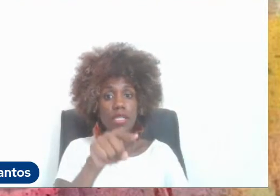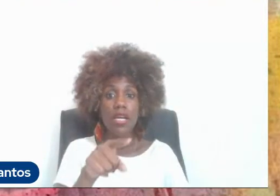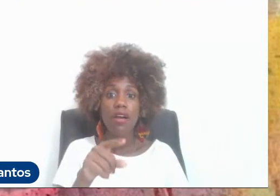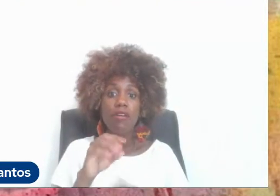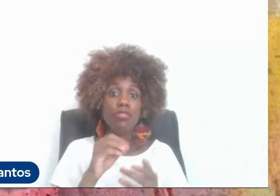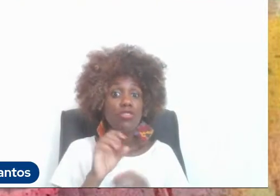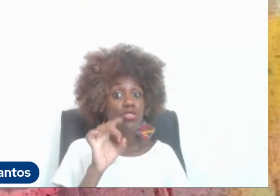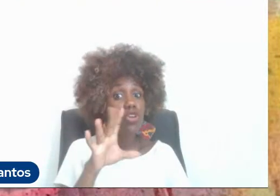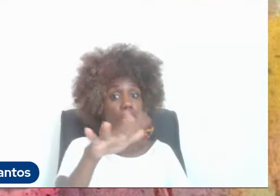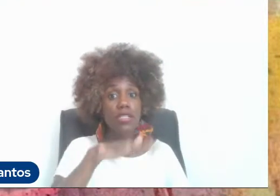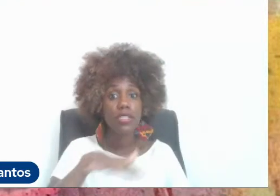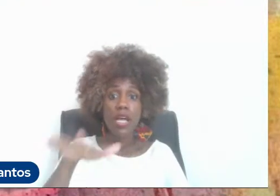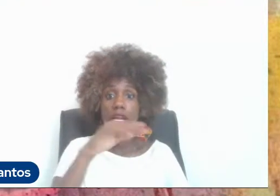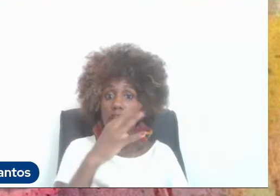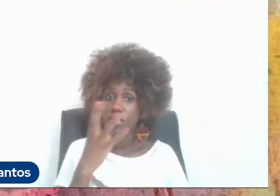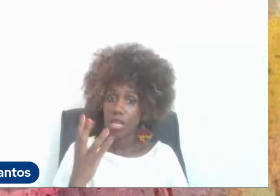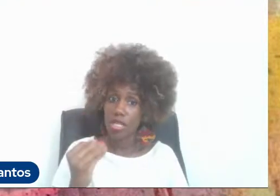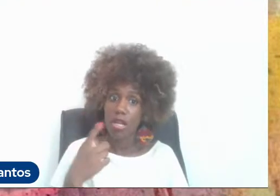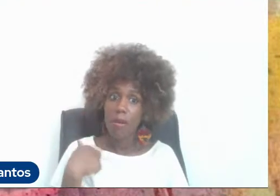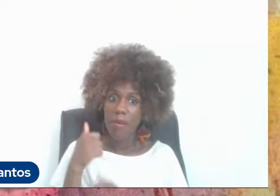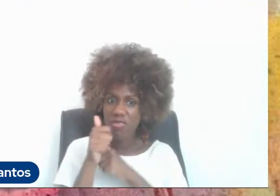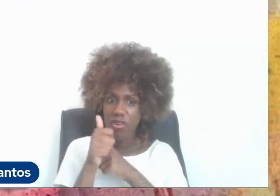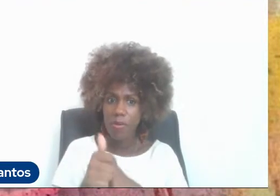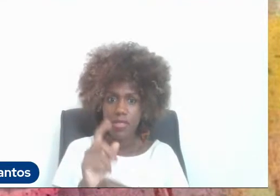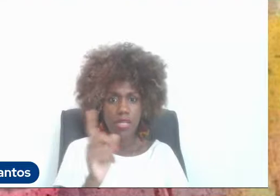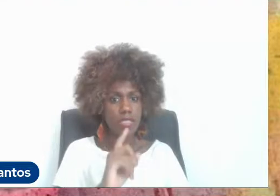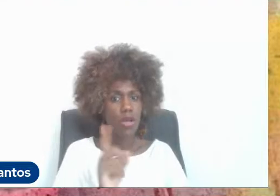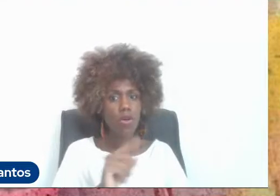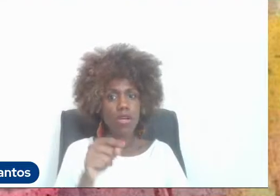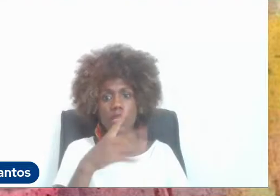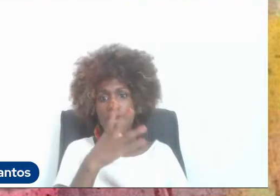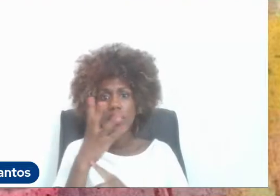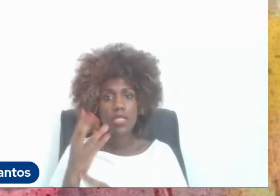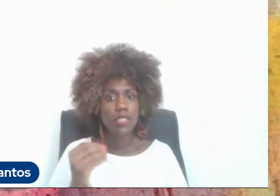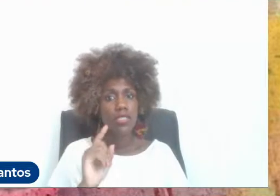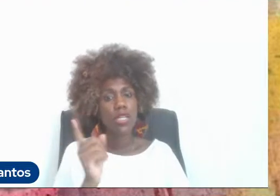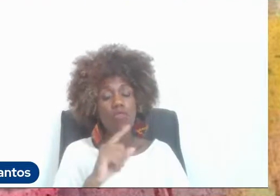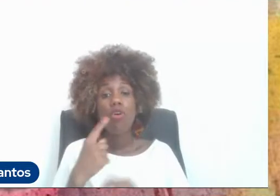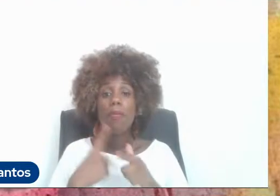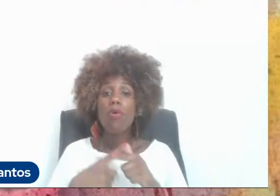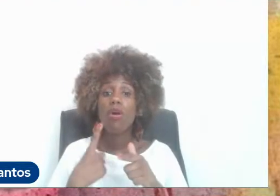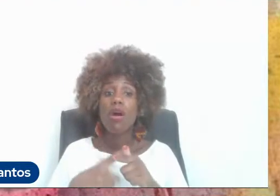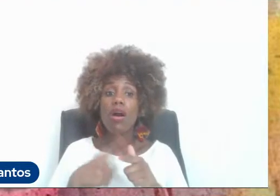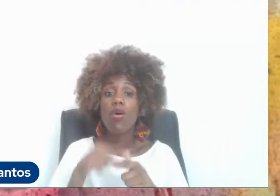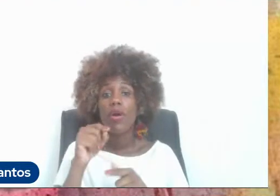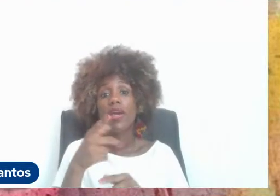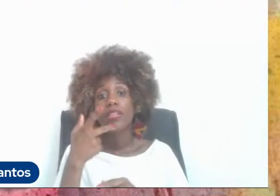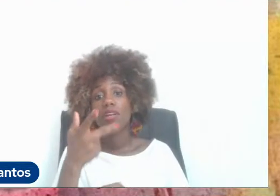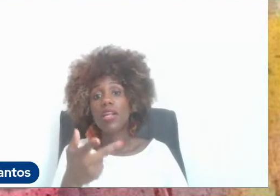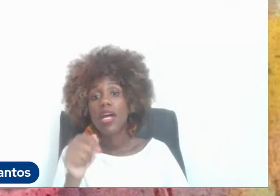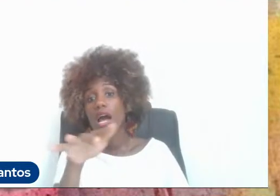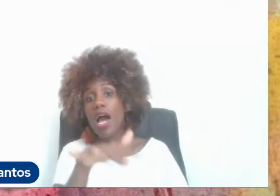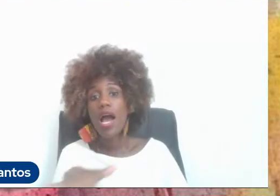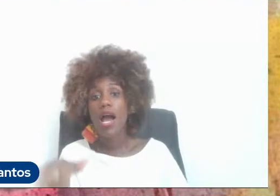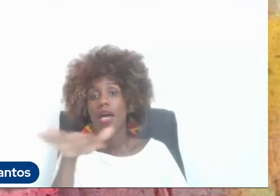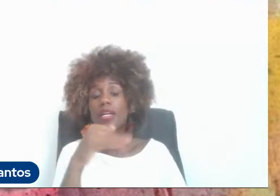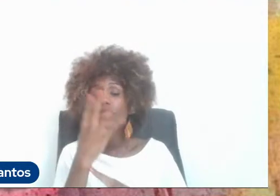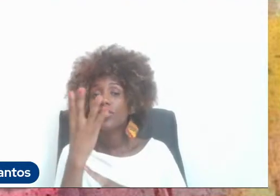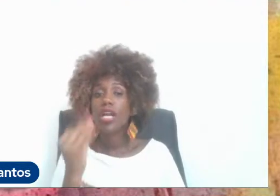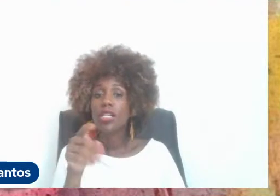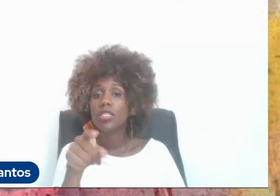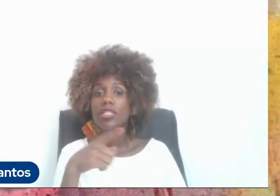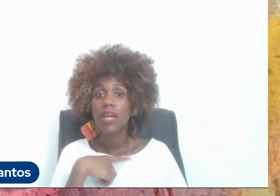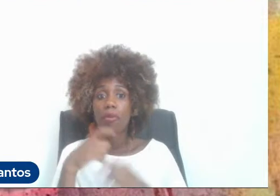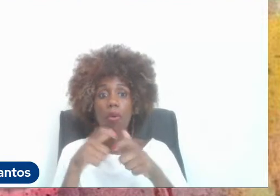artes, mas não foi uma perseguição para a área de artes específicas, porque o que eles alegavam que a área existia, estava muito